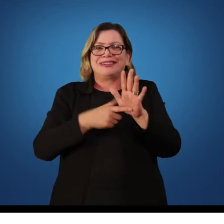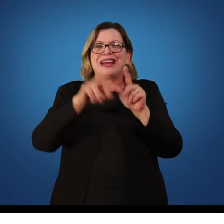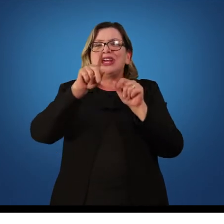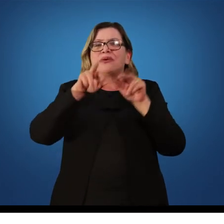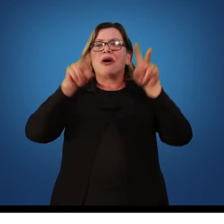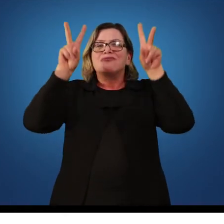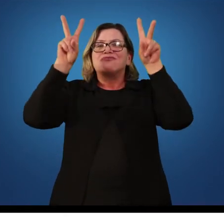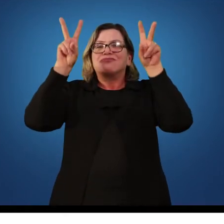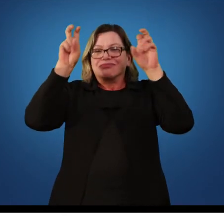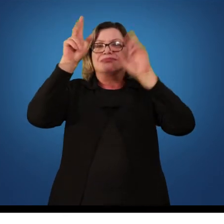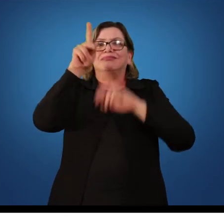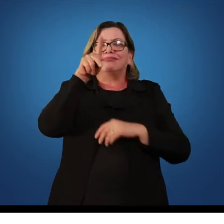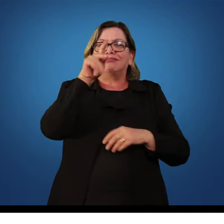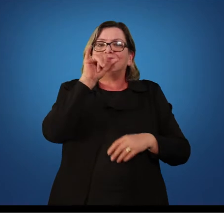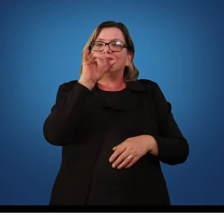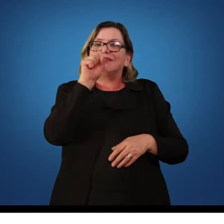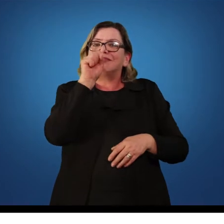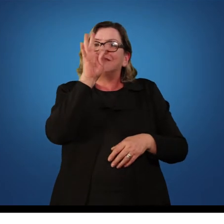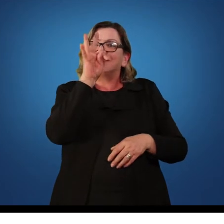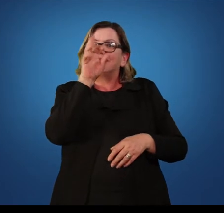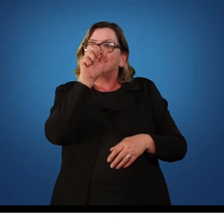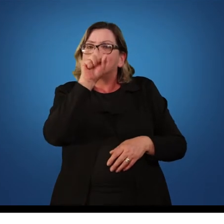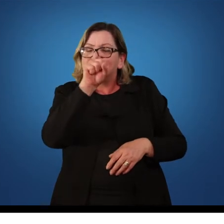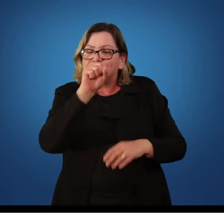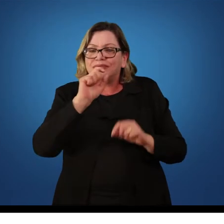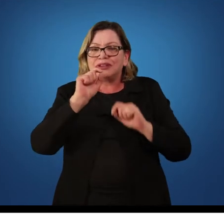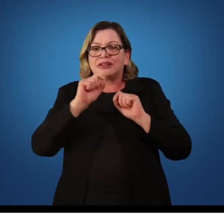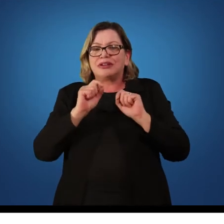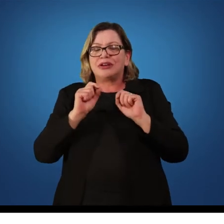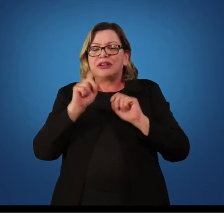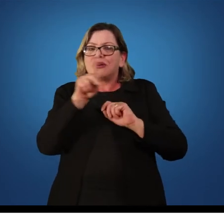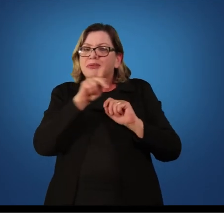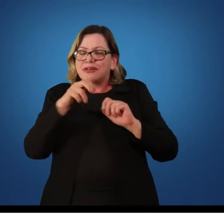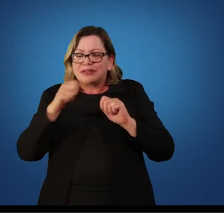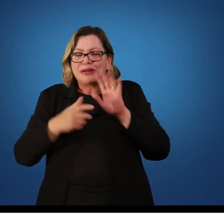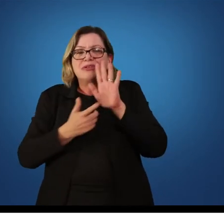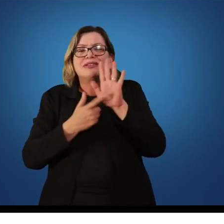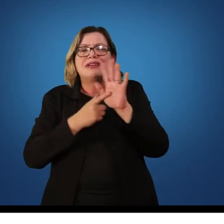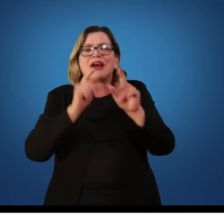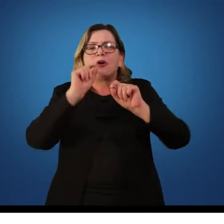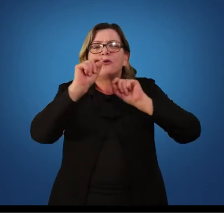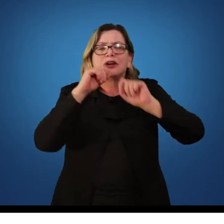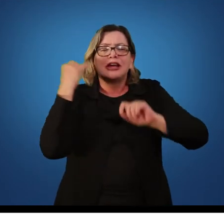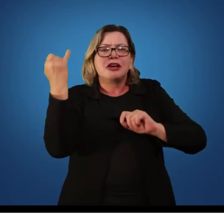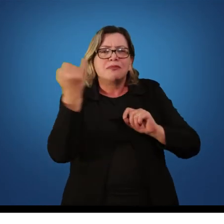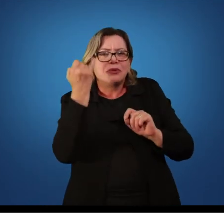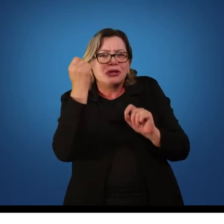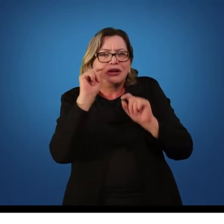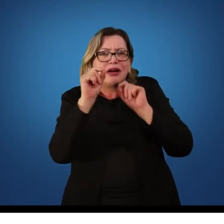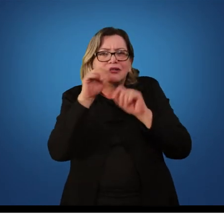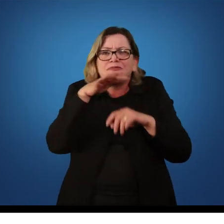uma prática nessas pistas, né? Olha, isso é importante, isso não é tão importante.